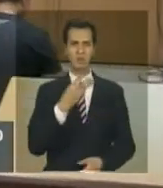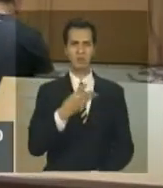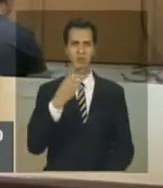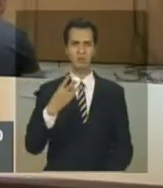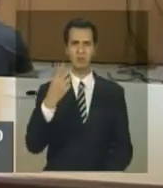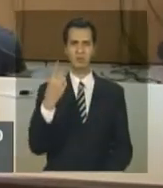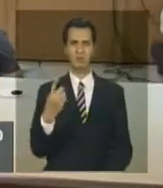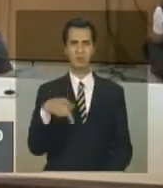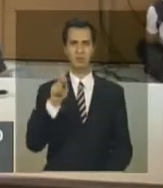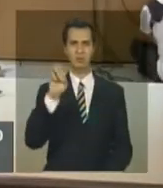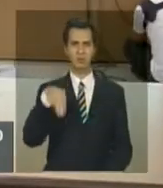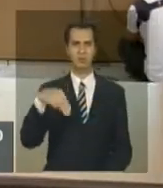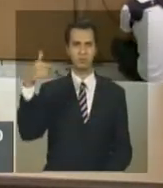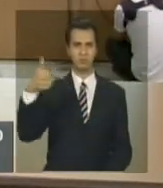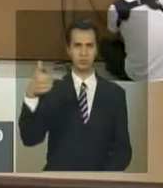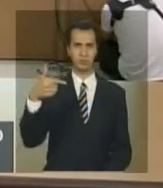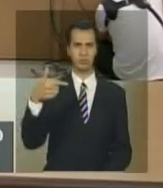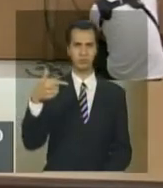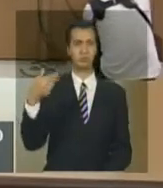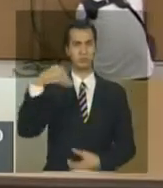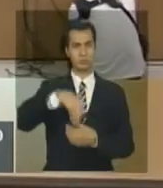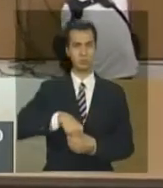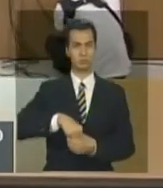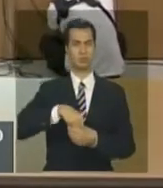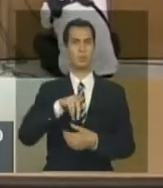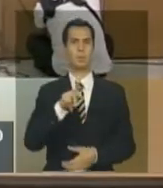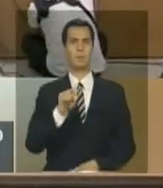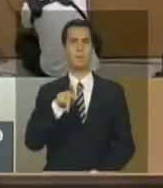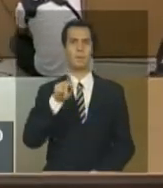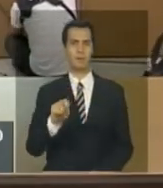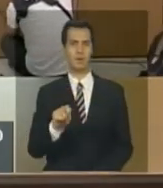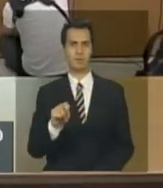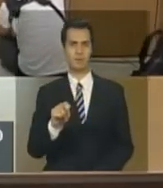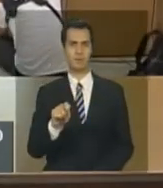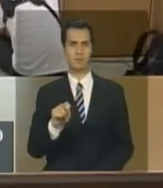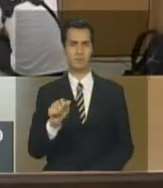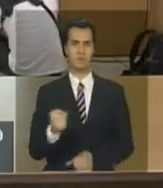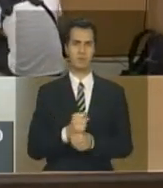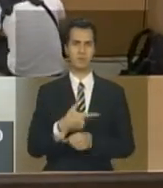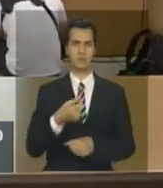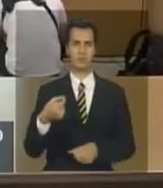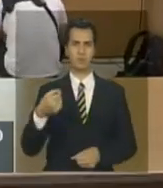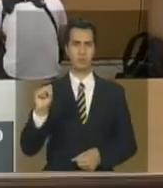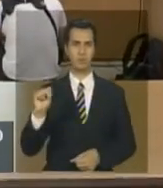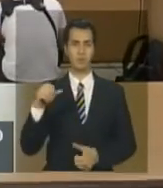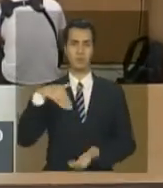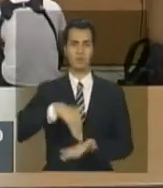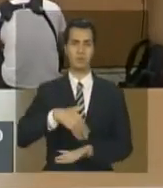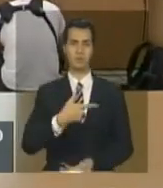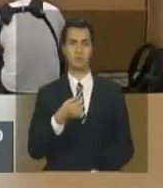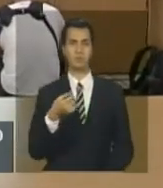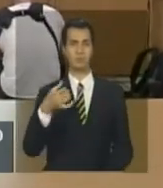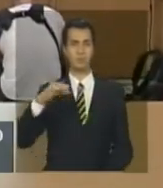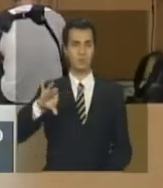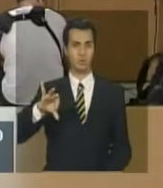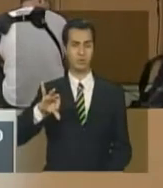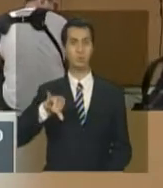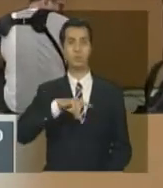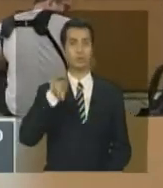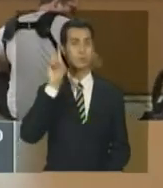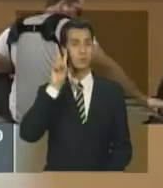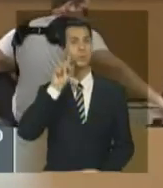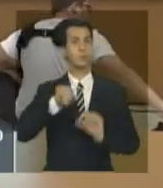de desmatamento no Pampa nesse período de 2008 a 2009 lembrando que não é só destruição de